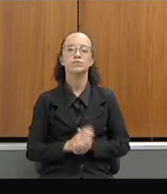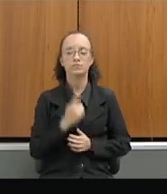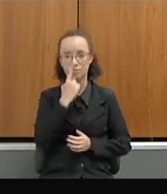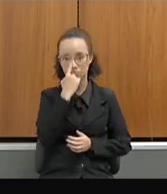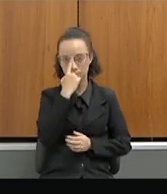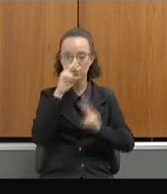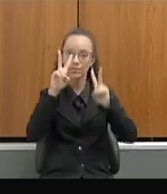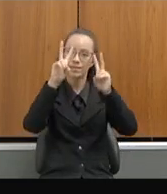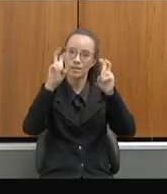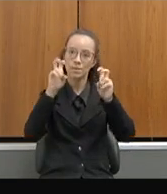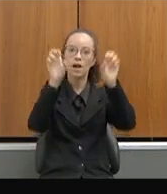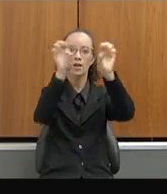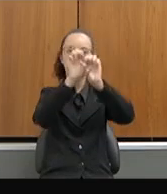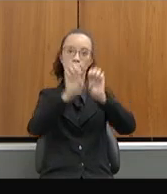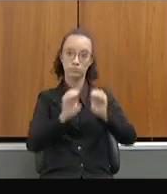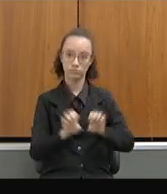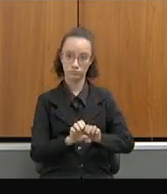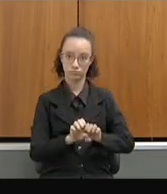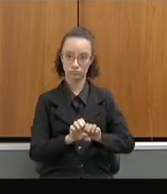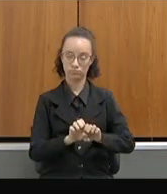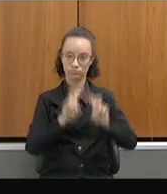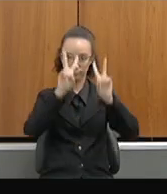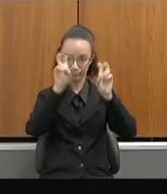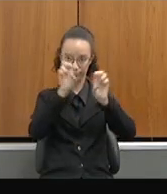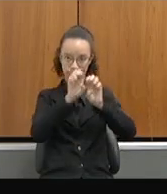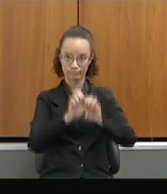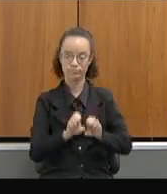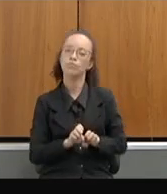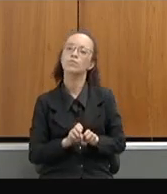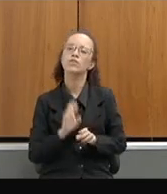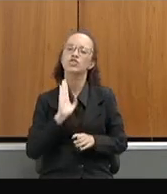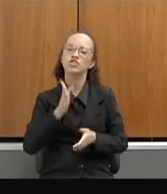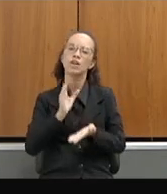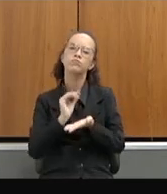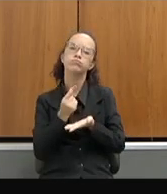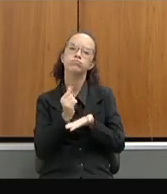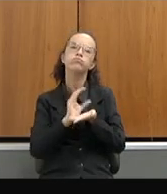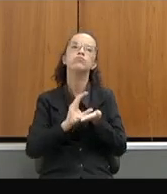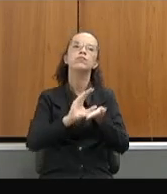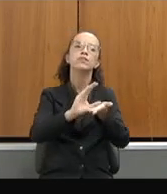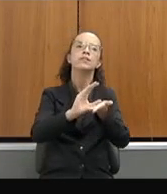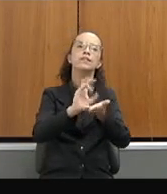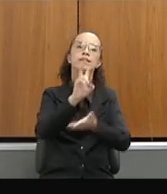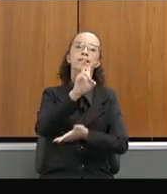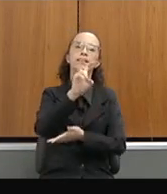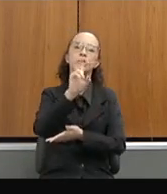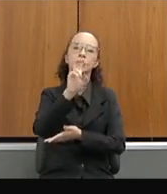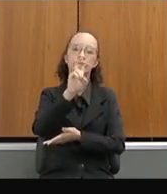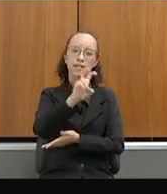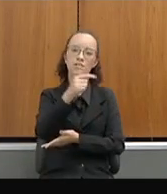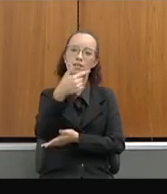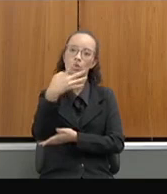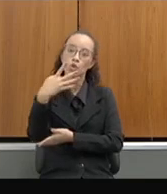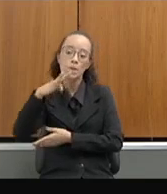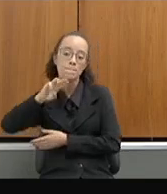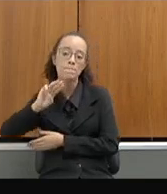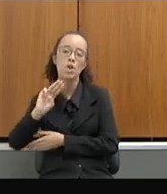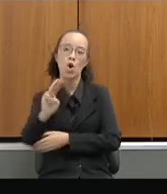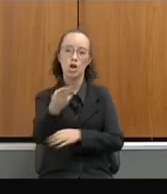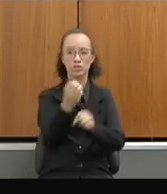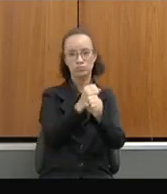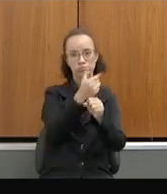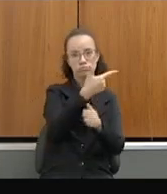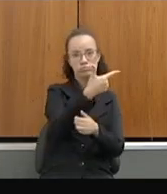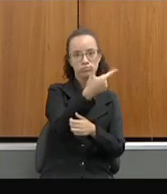Sobre infraestrutura, já investimos 514 milhões desde 2019 na